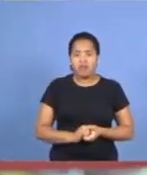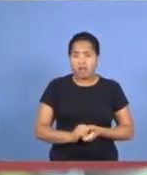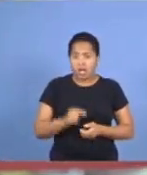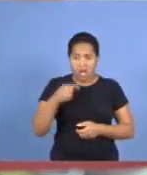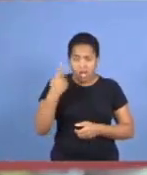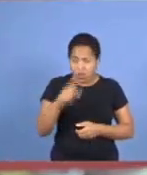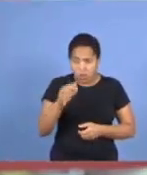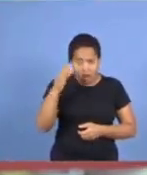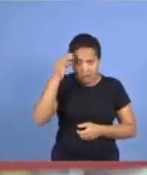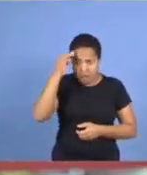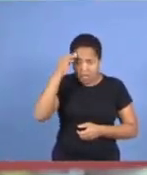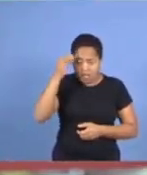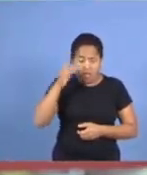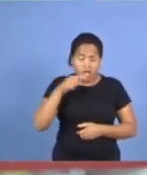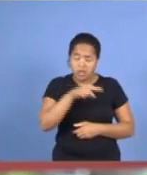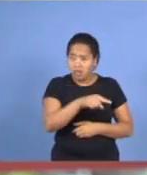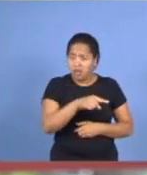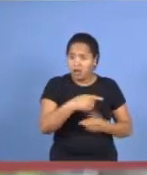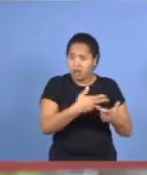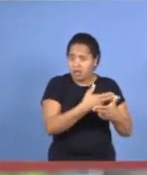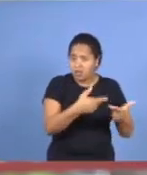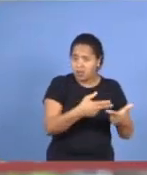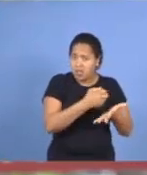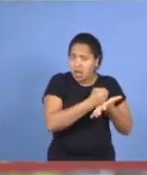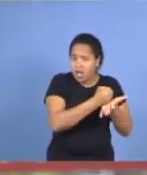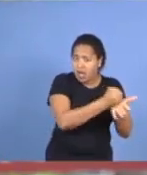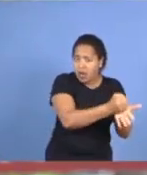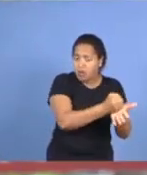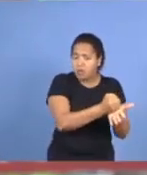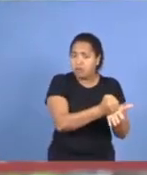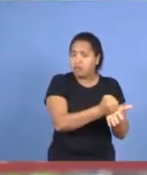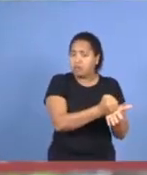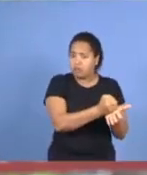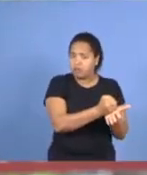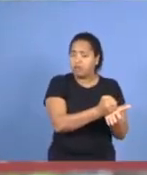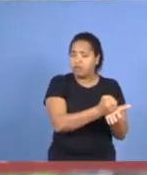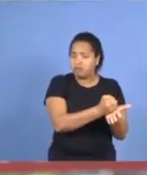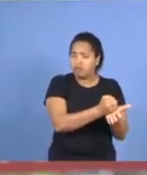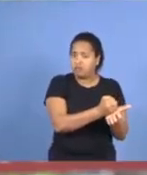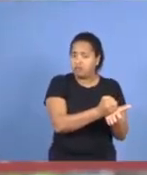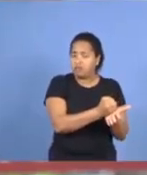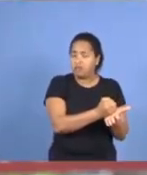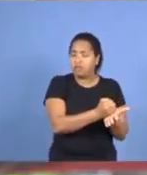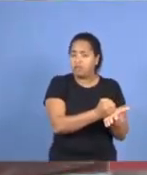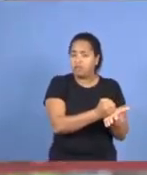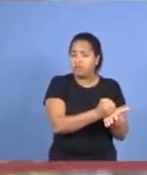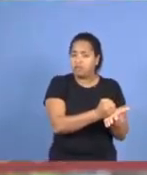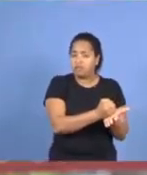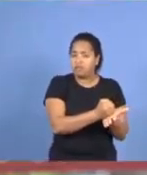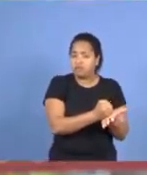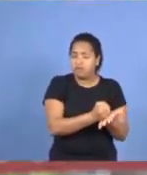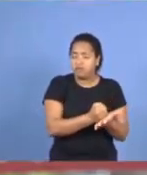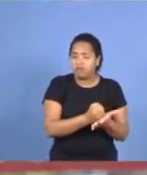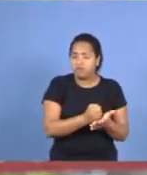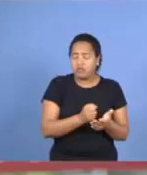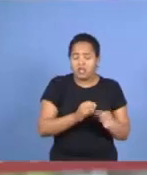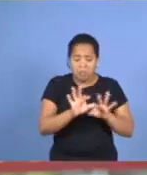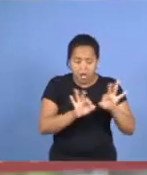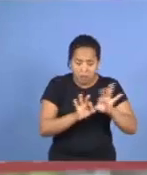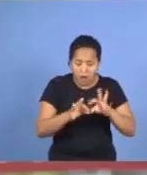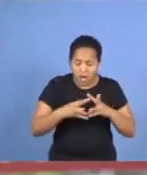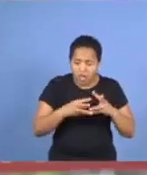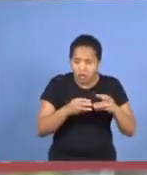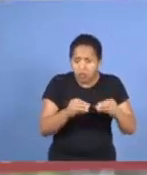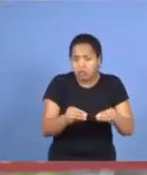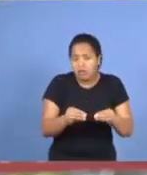mentalidade é aquela, você tem recursos para, em vez de fazer o casamento direitinho, aquelas coisas com o